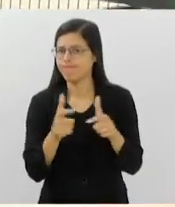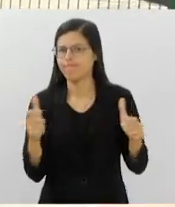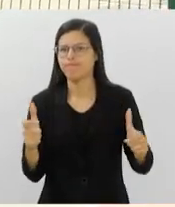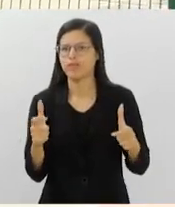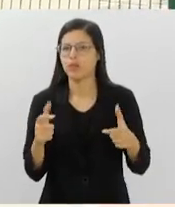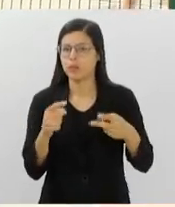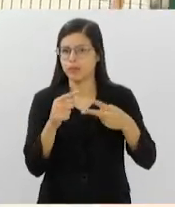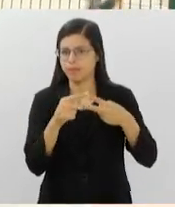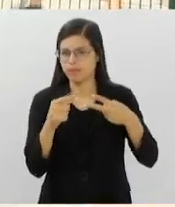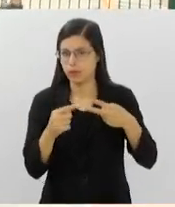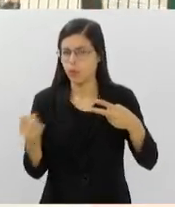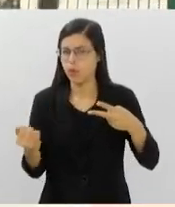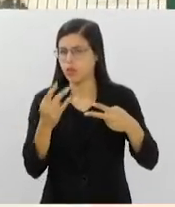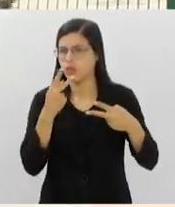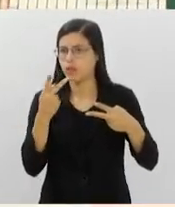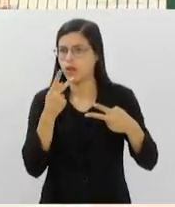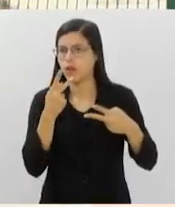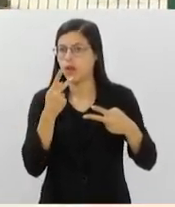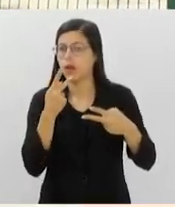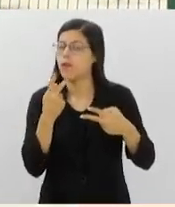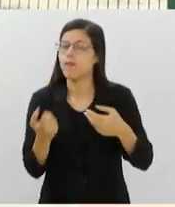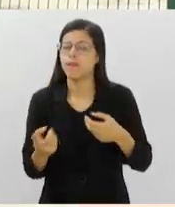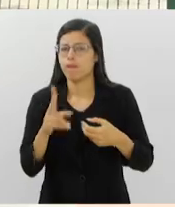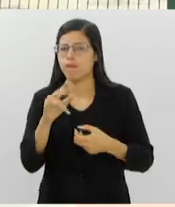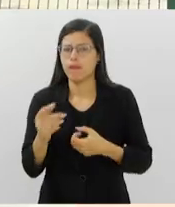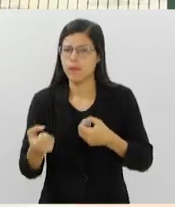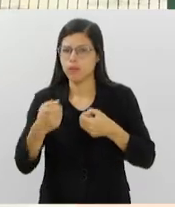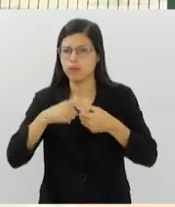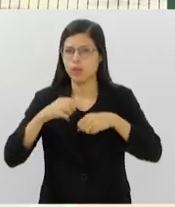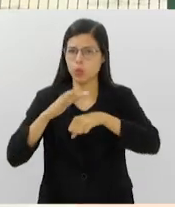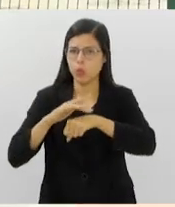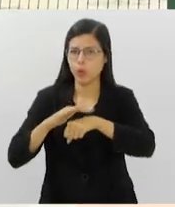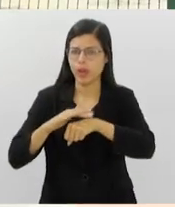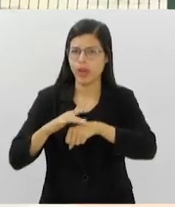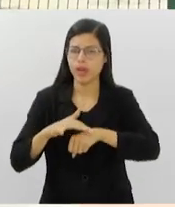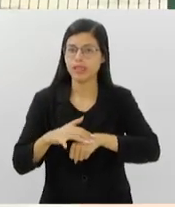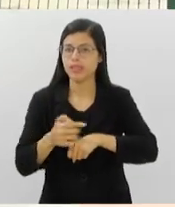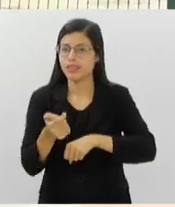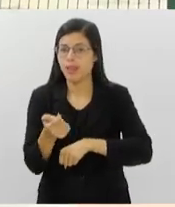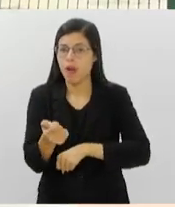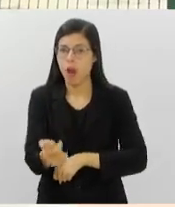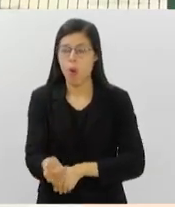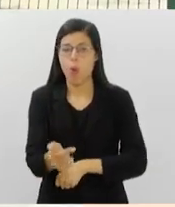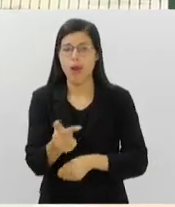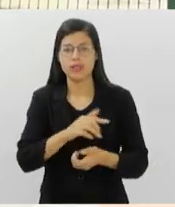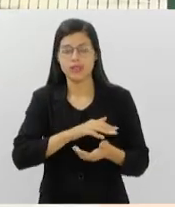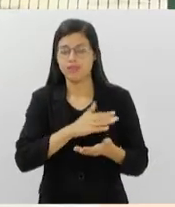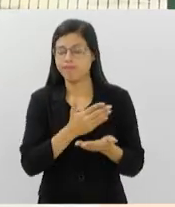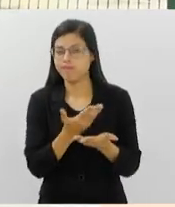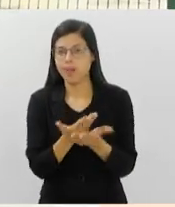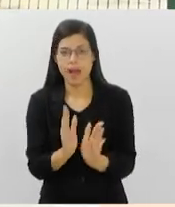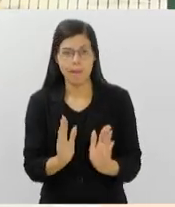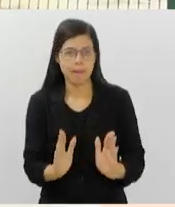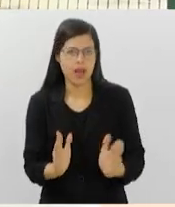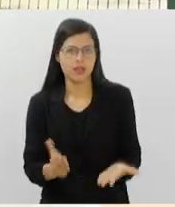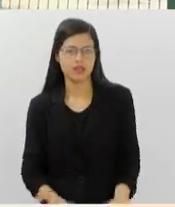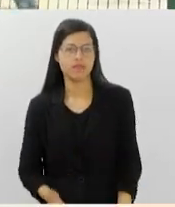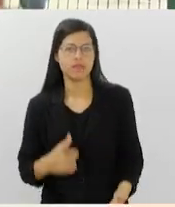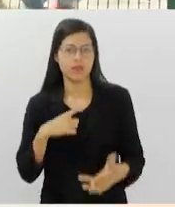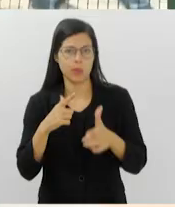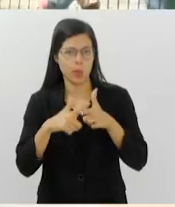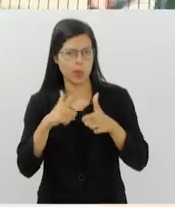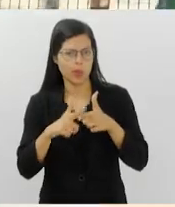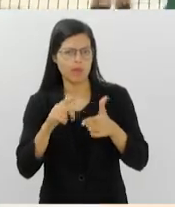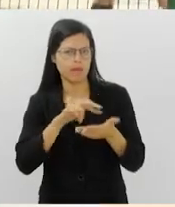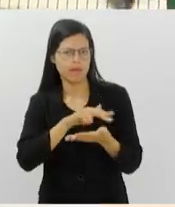colocadas. A primeira delas é o retorno de doenças que até então estavam quase erradicadas. Então, a gente tem esse problema com uma série de